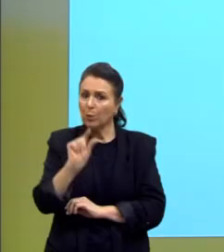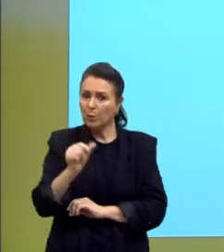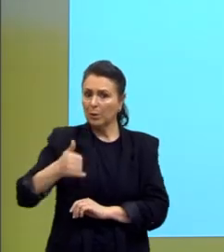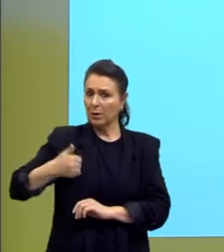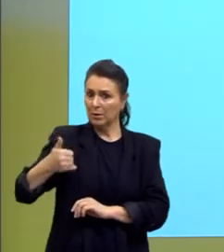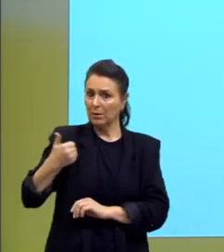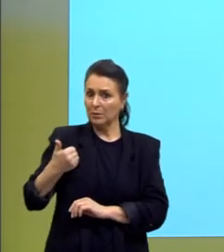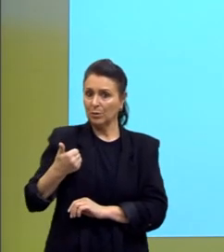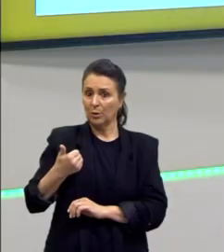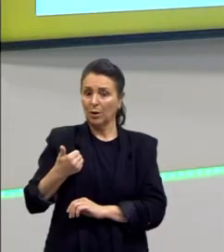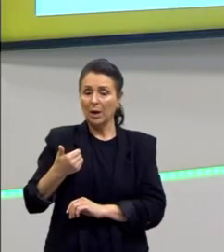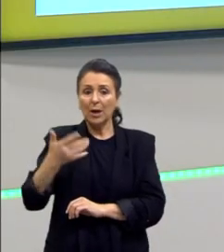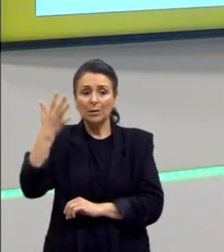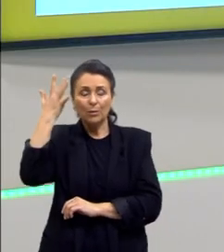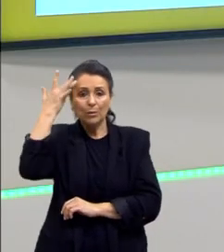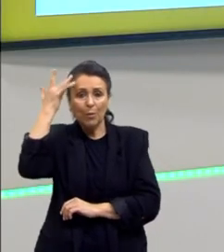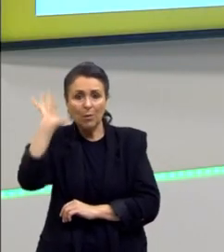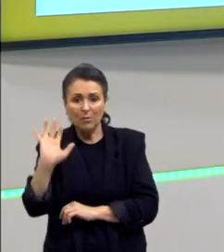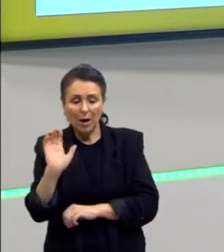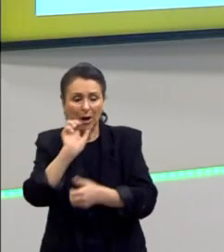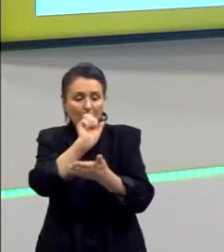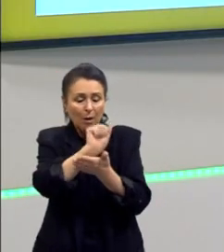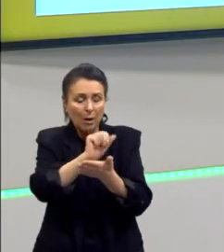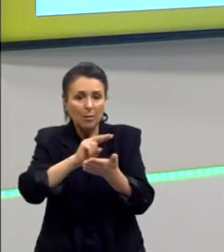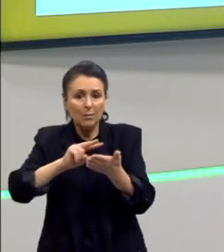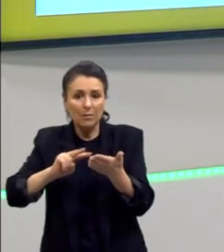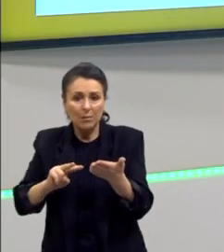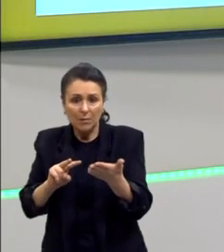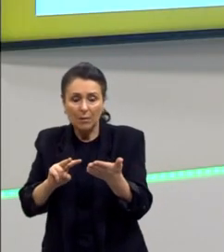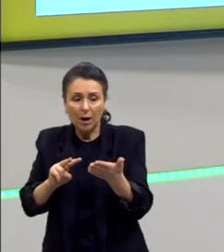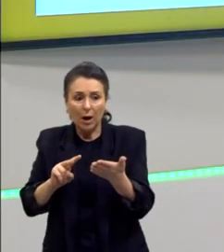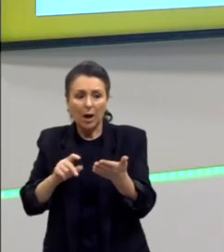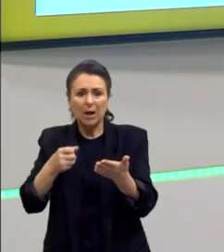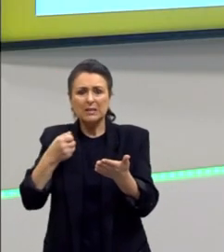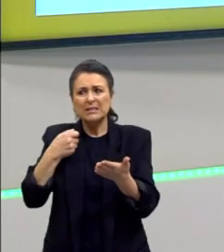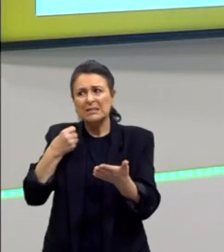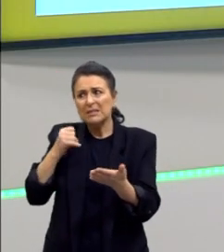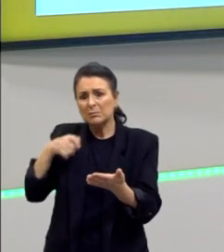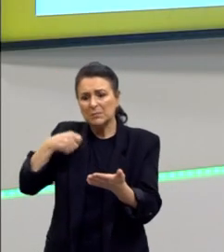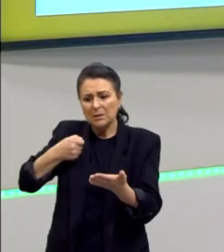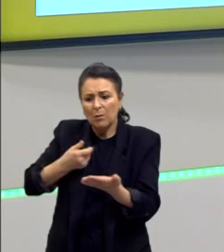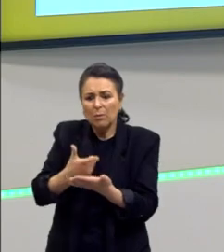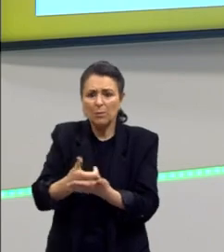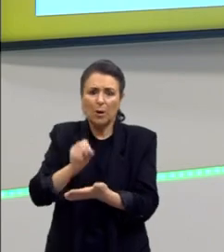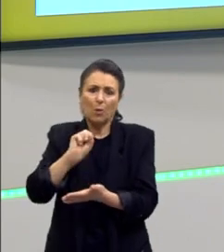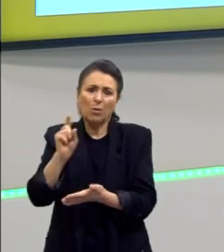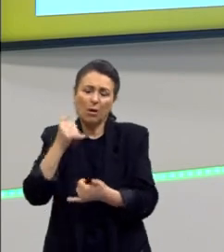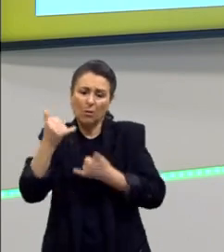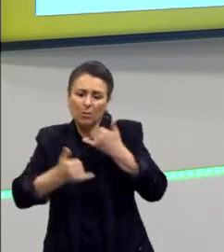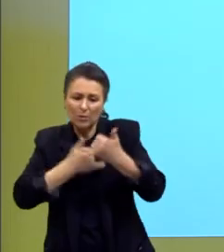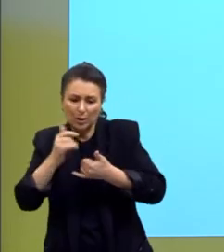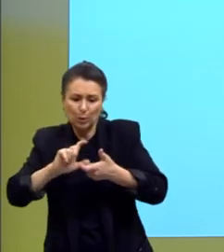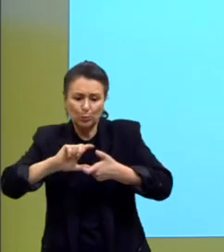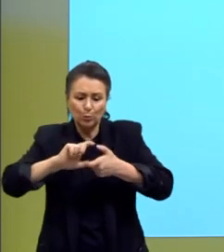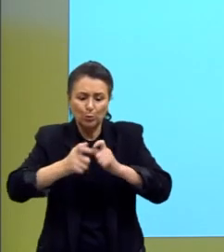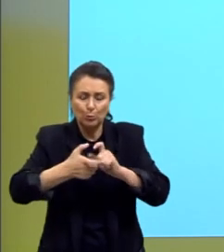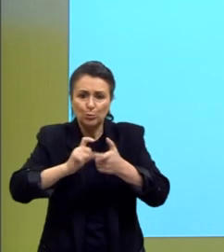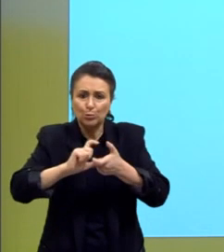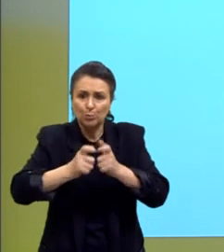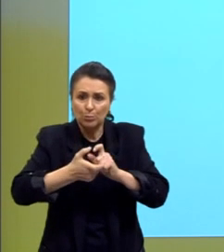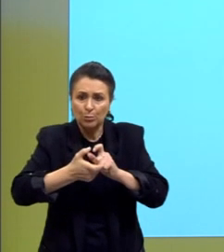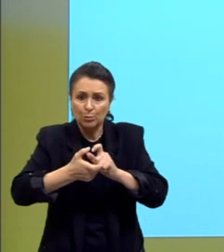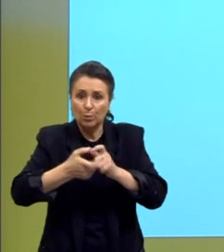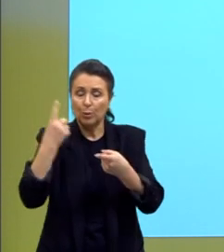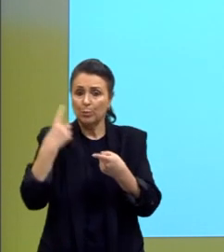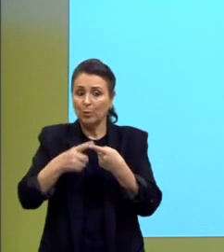condições emocionais para avaliar a necessidade de compra ou não de determinado brinquedo ou jogo. isso porque